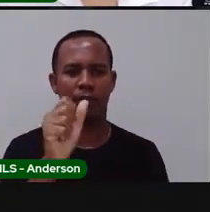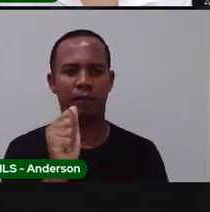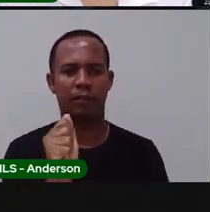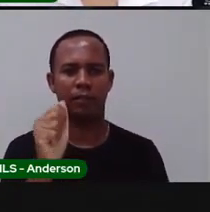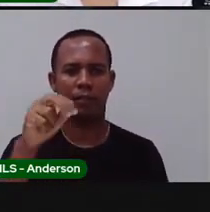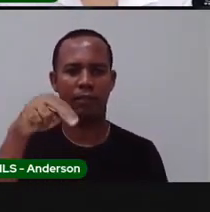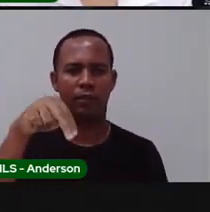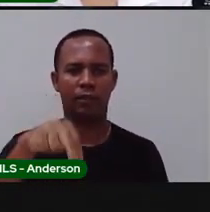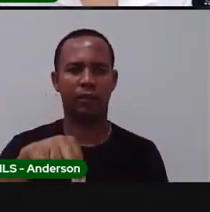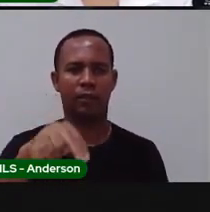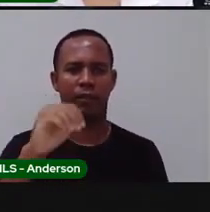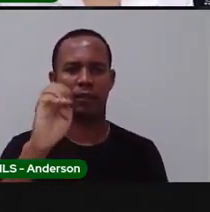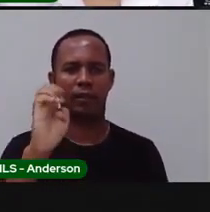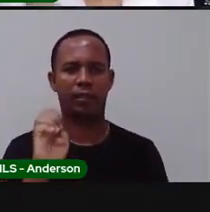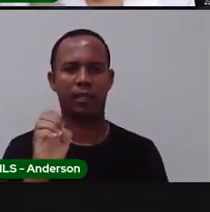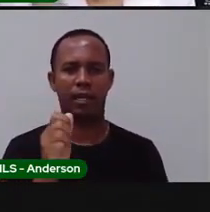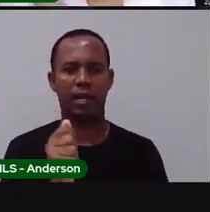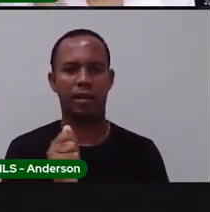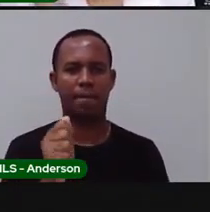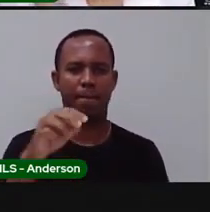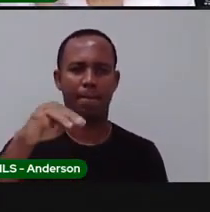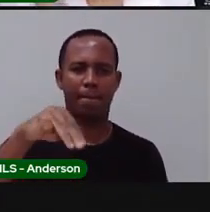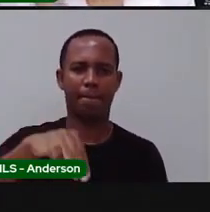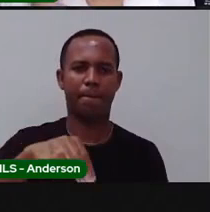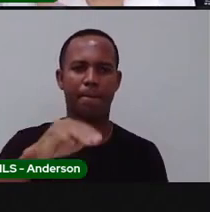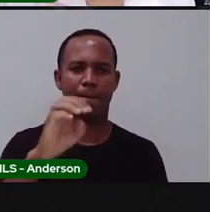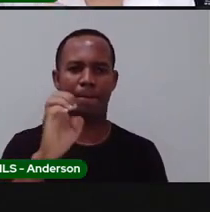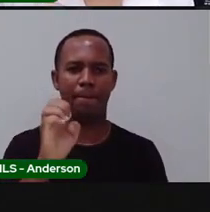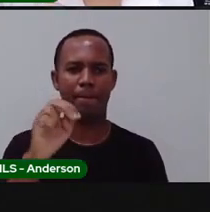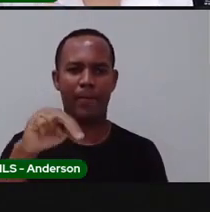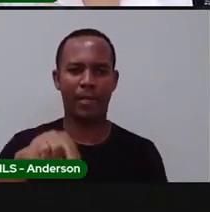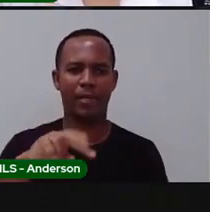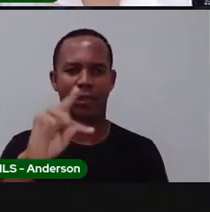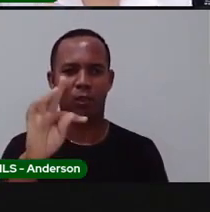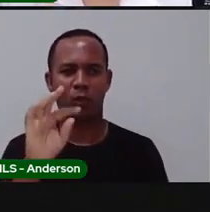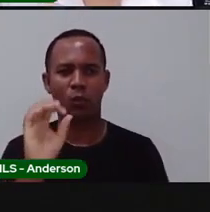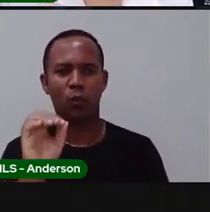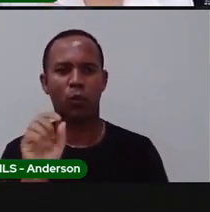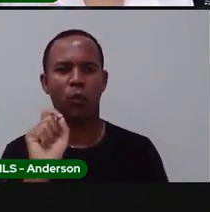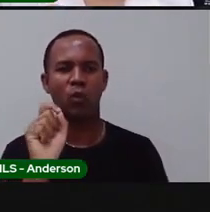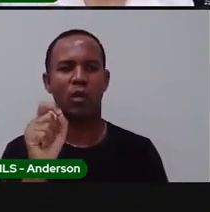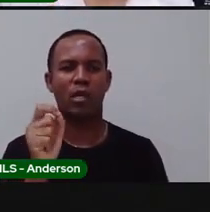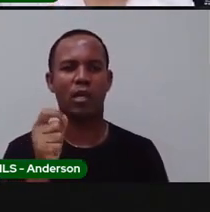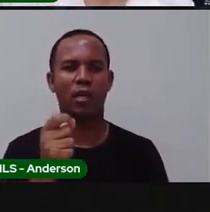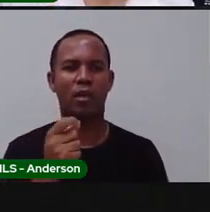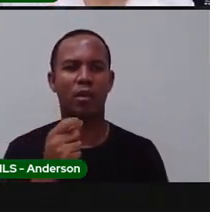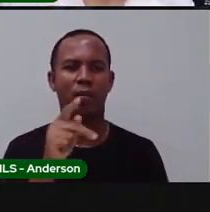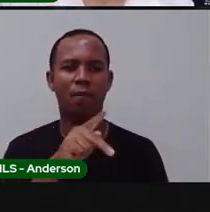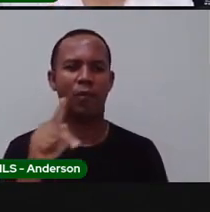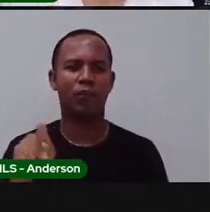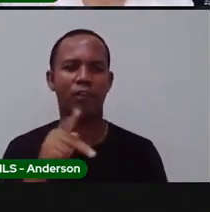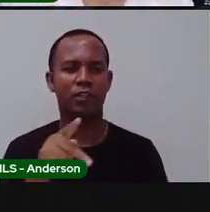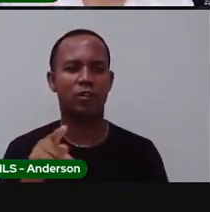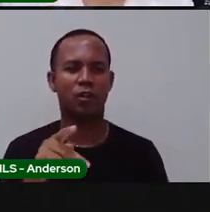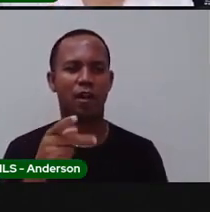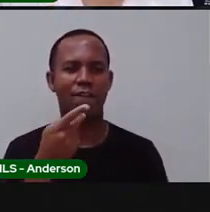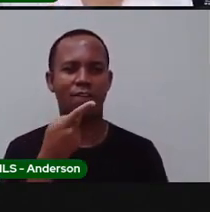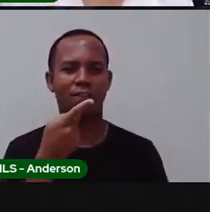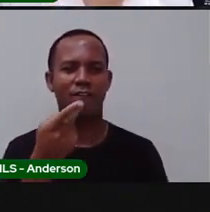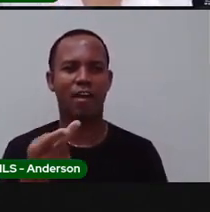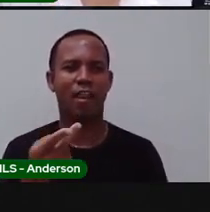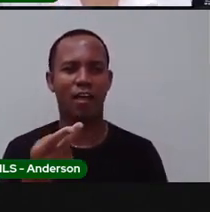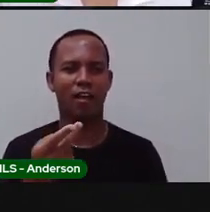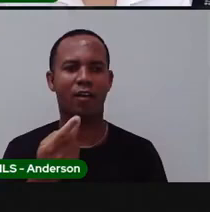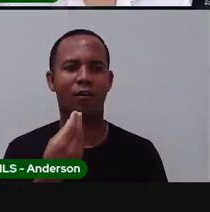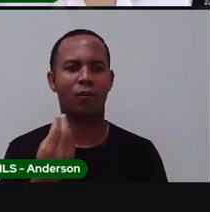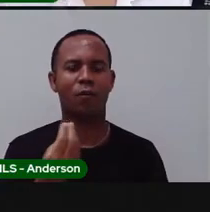Saneamento. Saneamento. Quantas vezes a prova é abrir a boca, né? Ou você quer, não vai ser mais a prova, vai ser você, sozinho